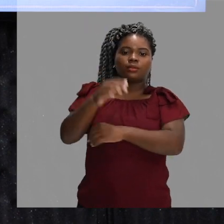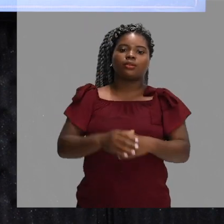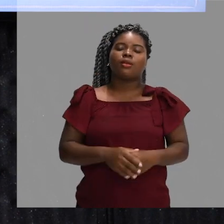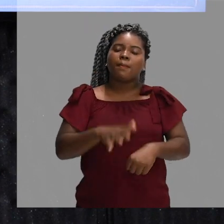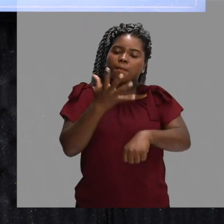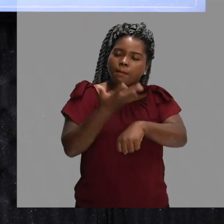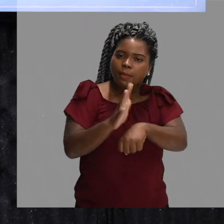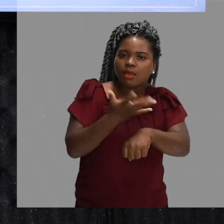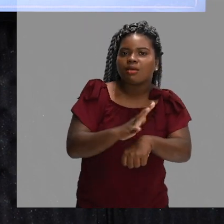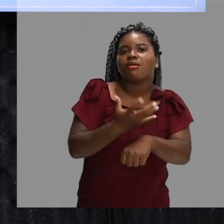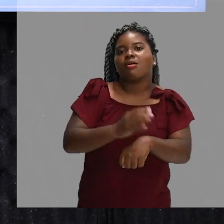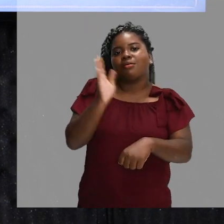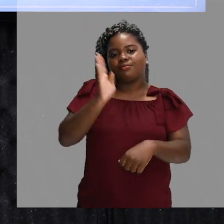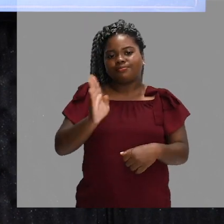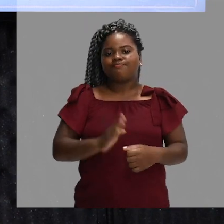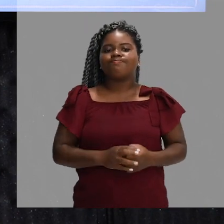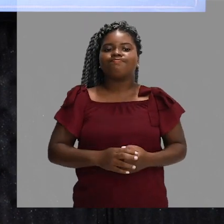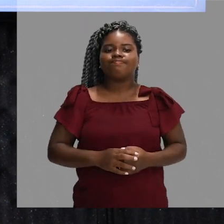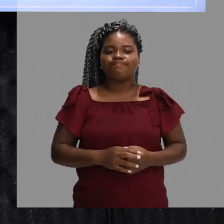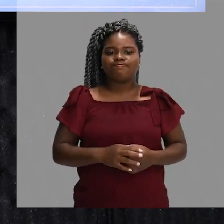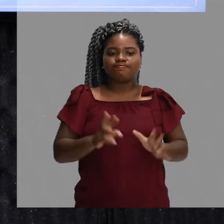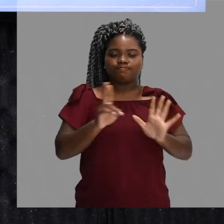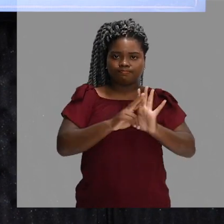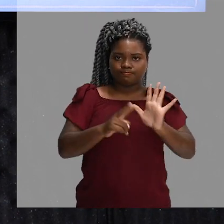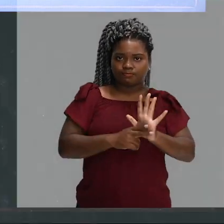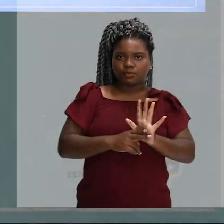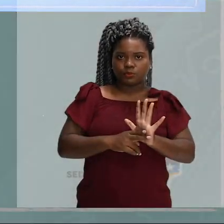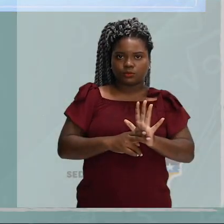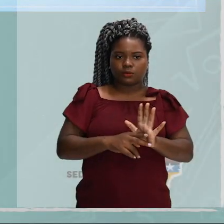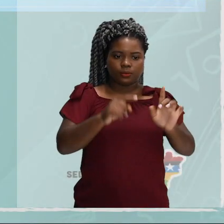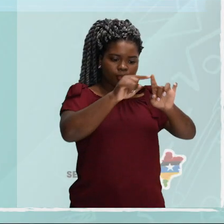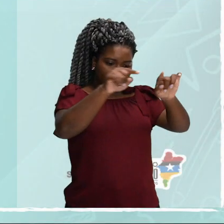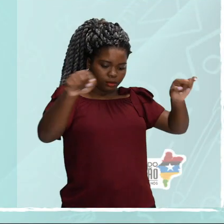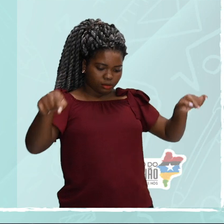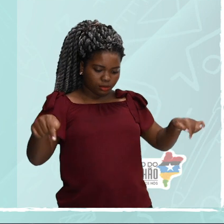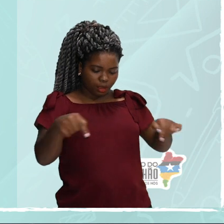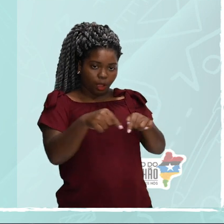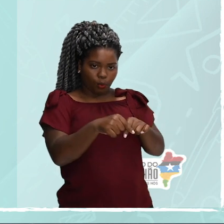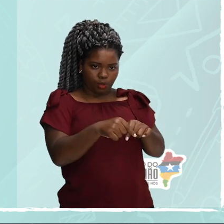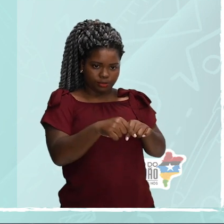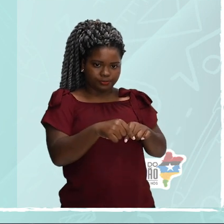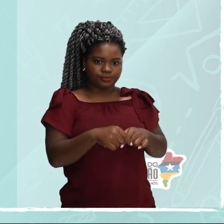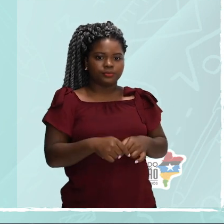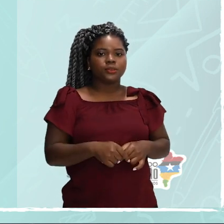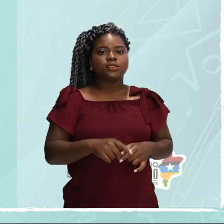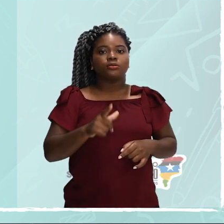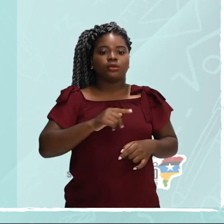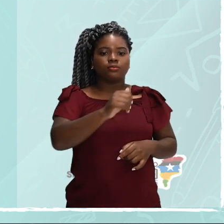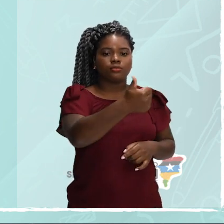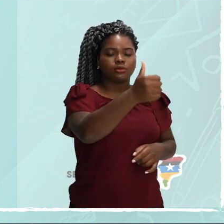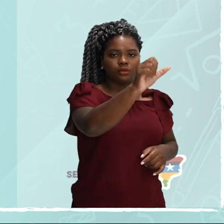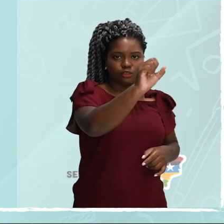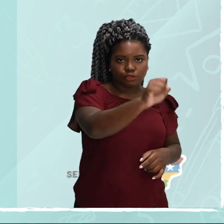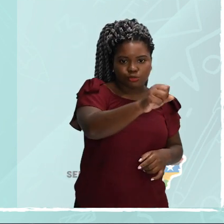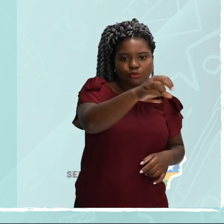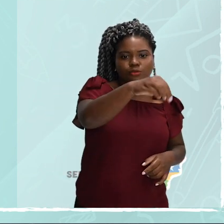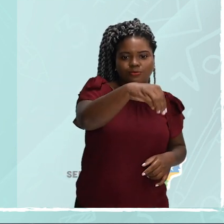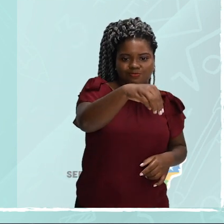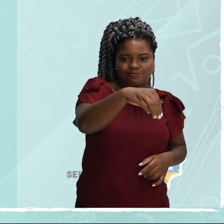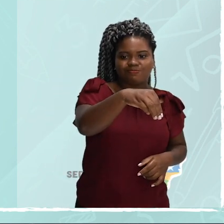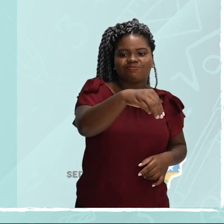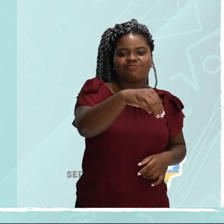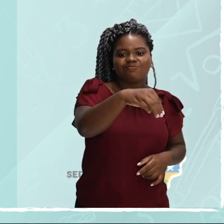Em relação às regras, a quadra de jogo é um retângulo medindo 18 metros por 9 metros,